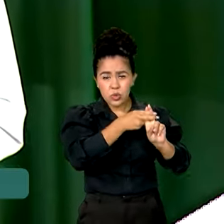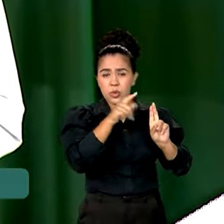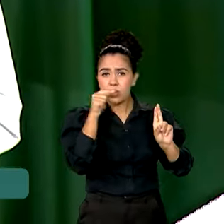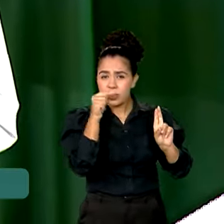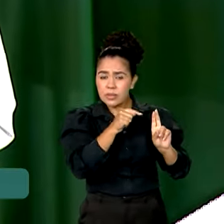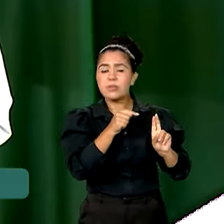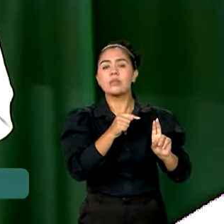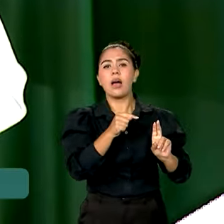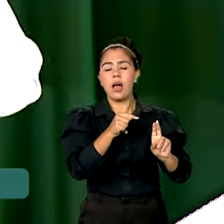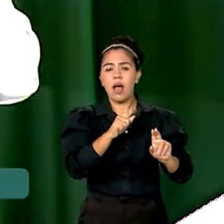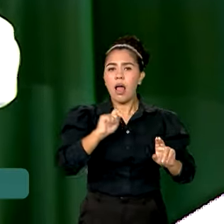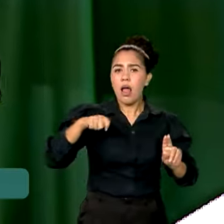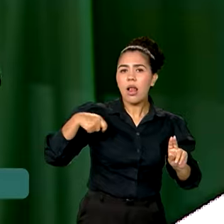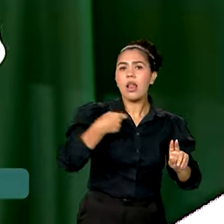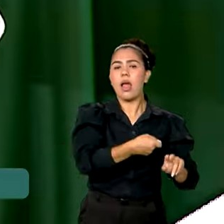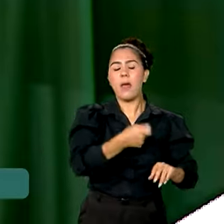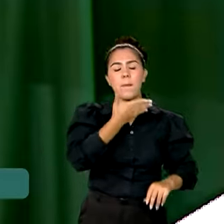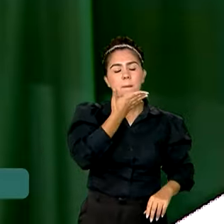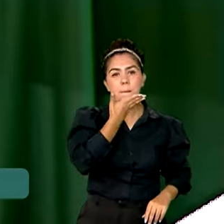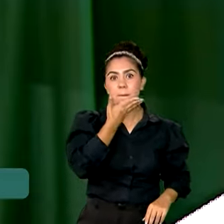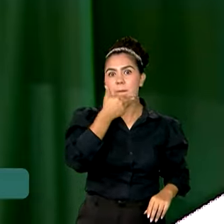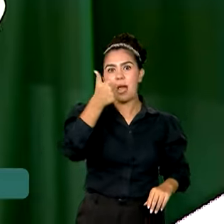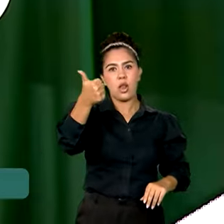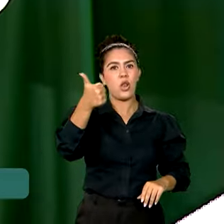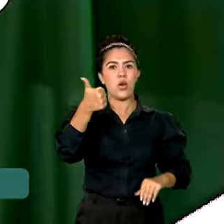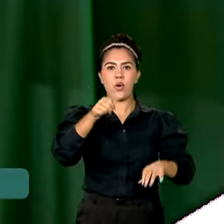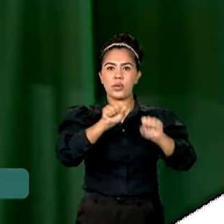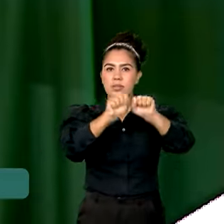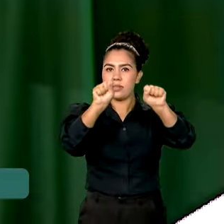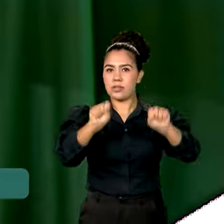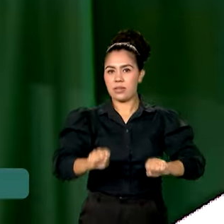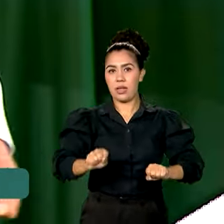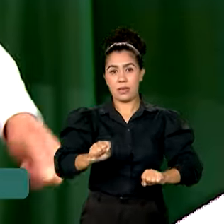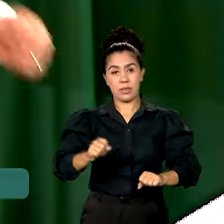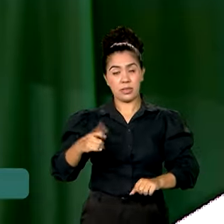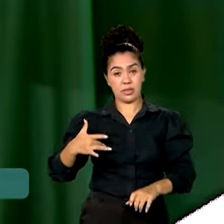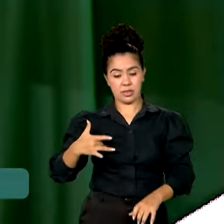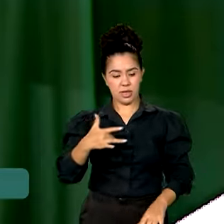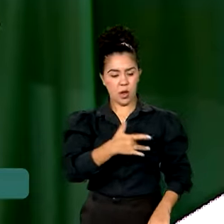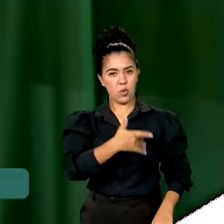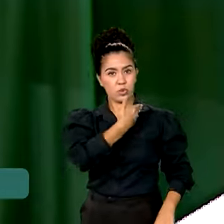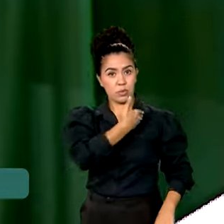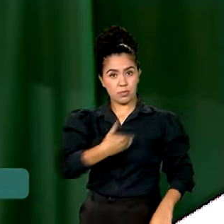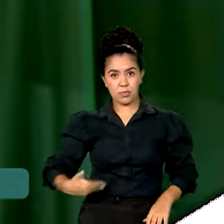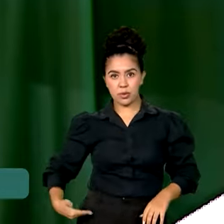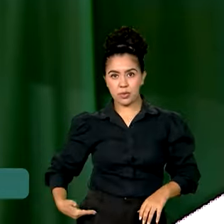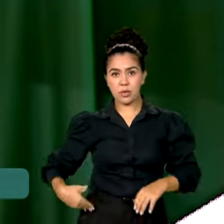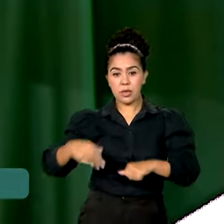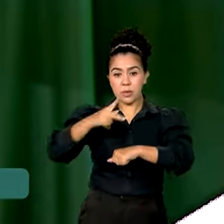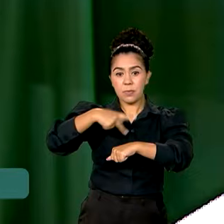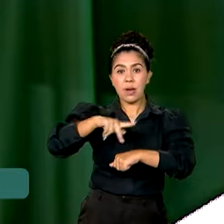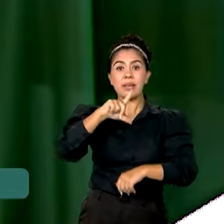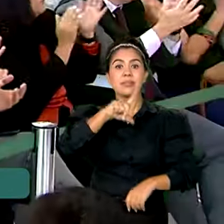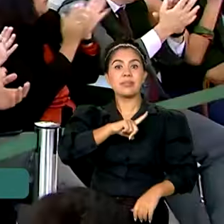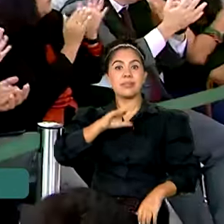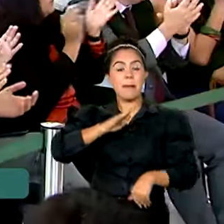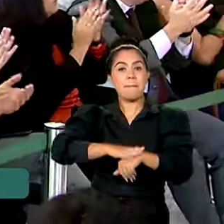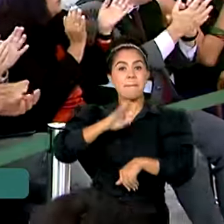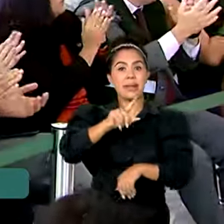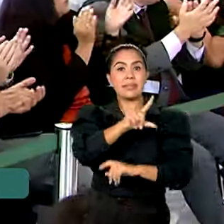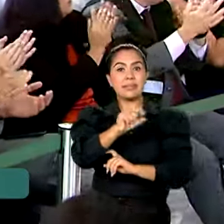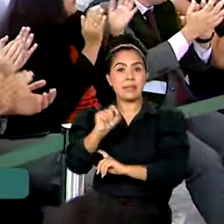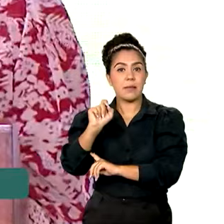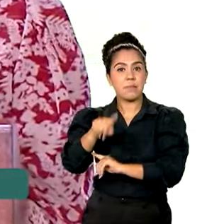O SUS é o melhor sistema de saúde pública que um país de mais de 100 mil habitantes tem.